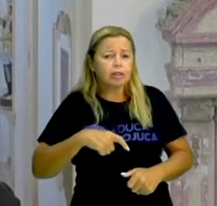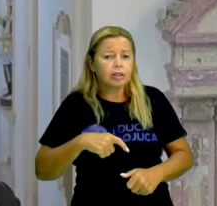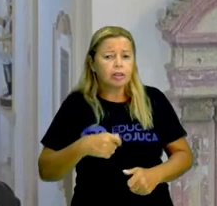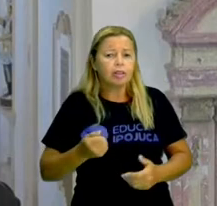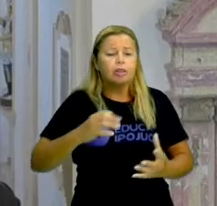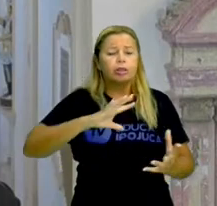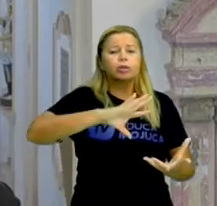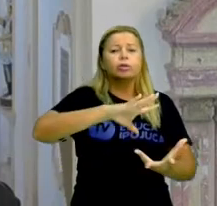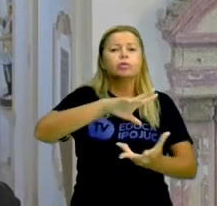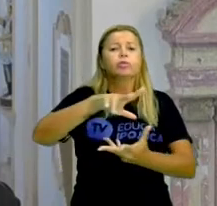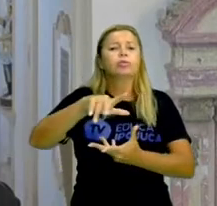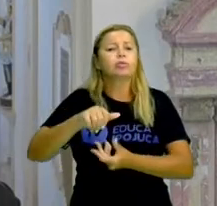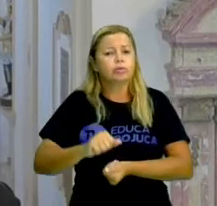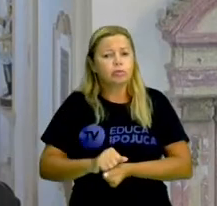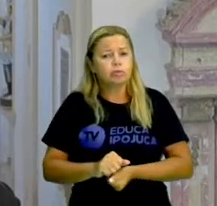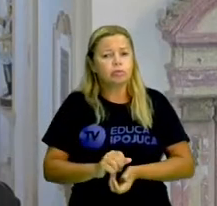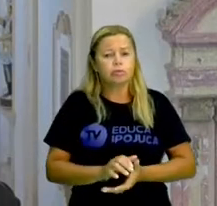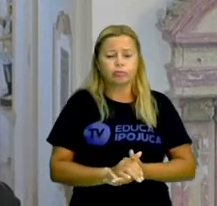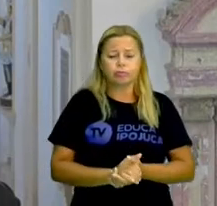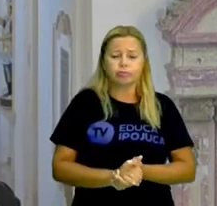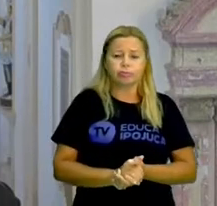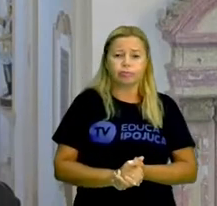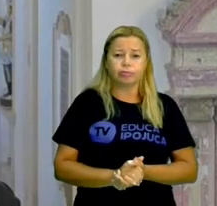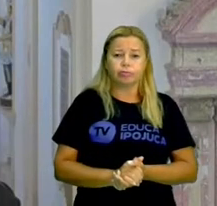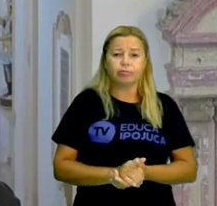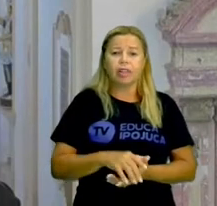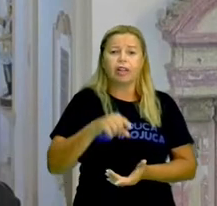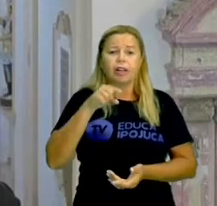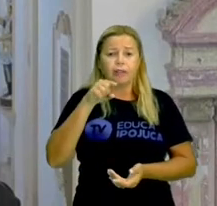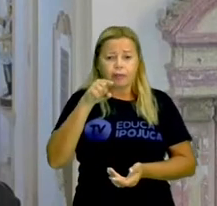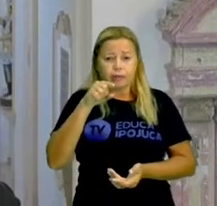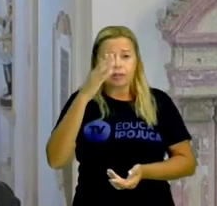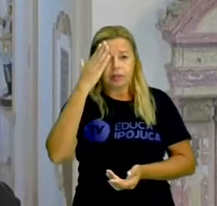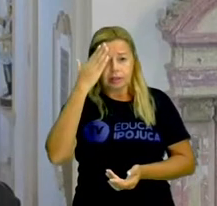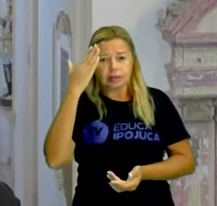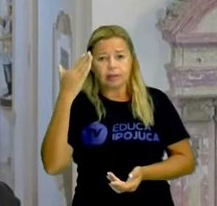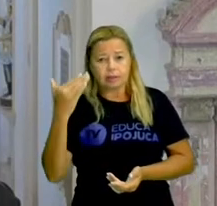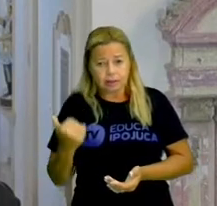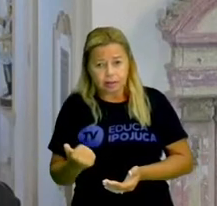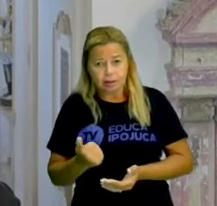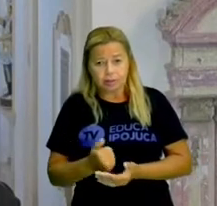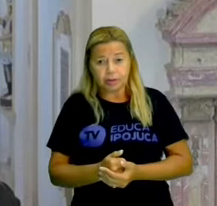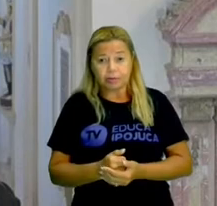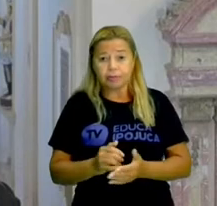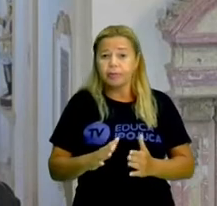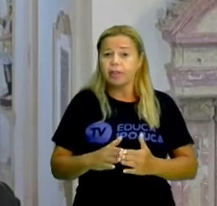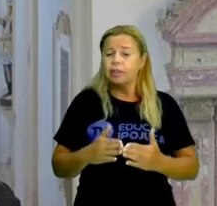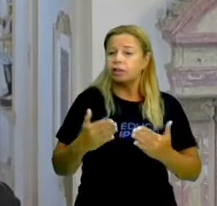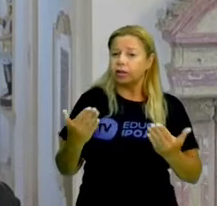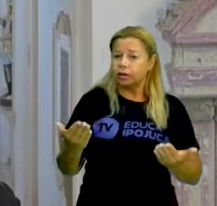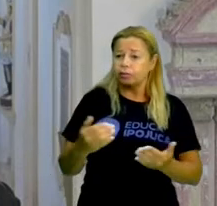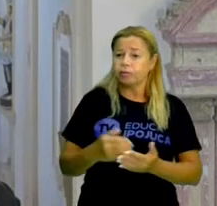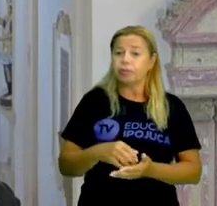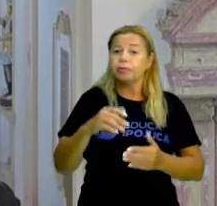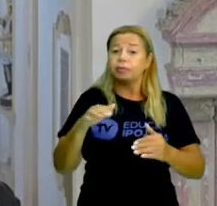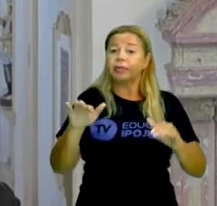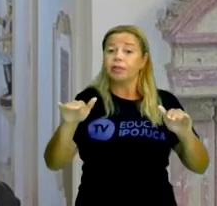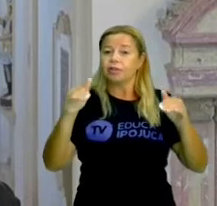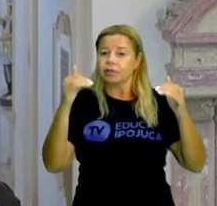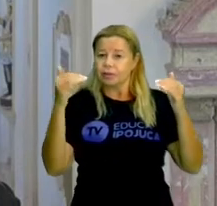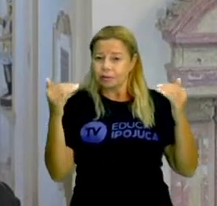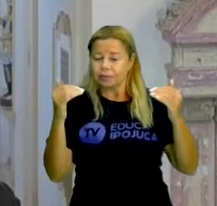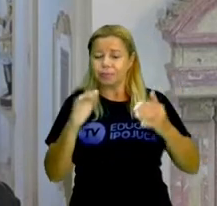formato, que não foram destruídas? Vou dar uma dica para vocês. A dica que eu tenho aqui é que essa